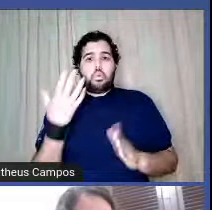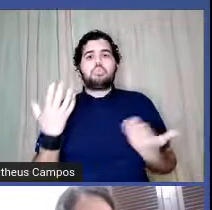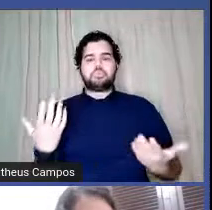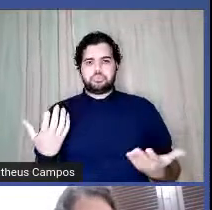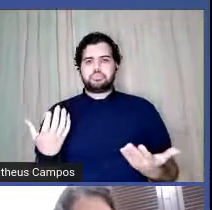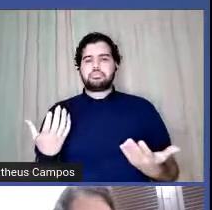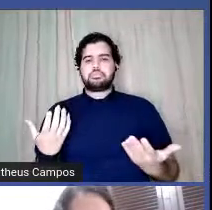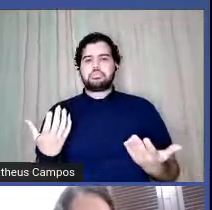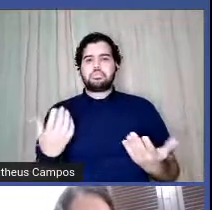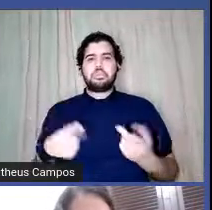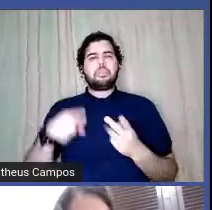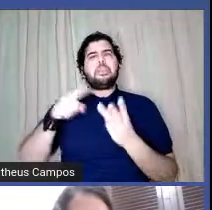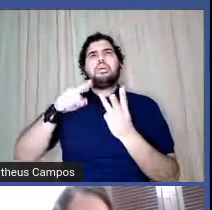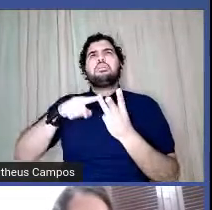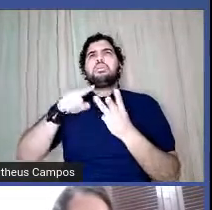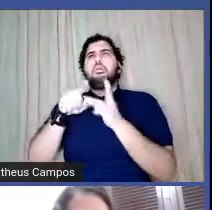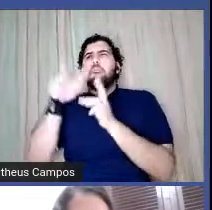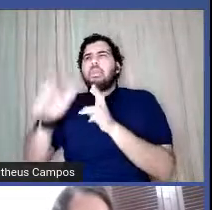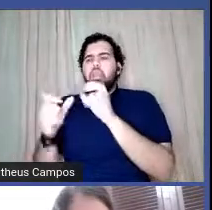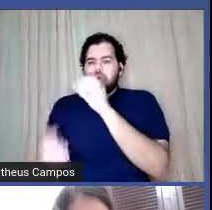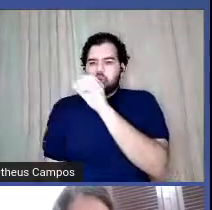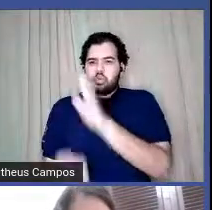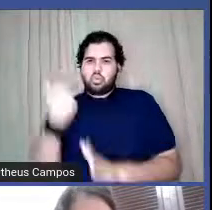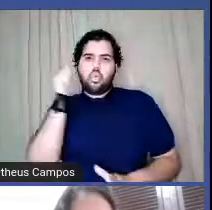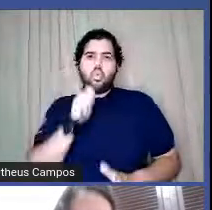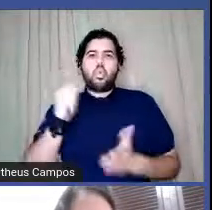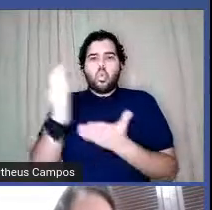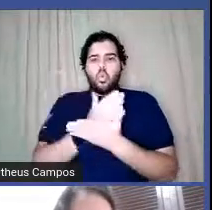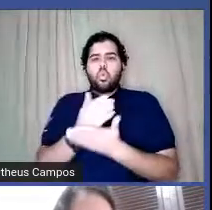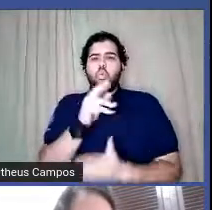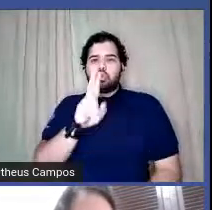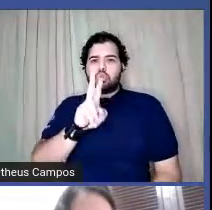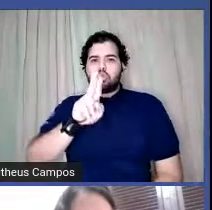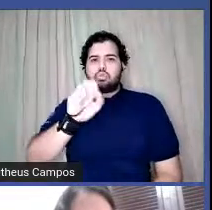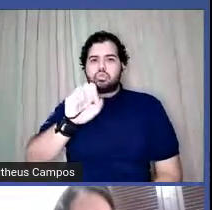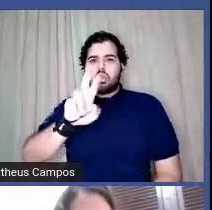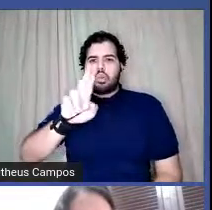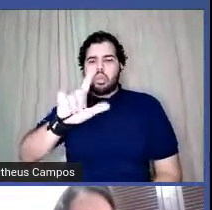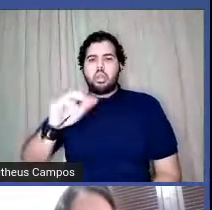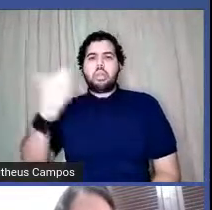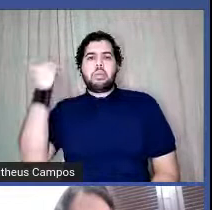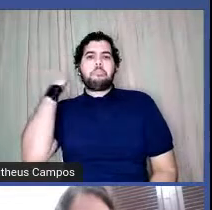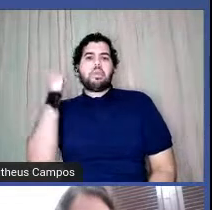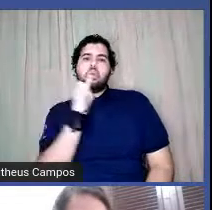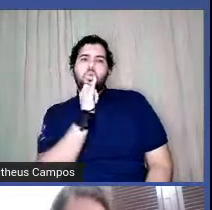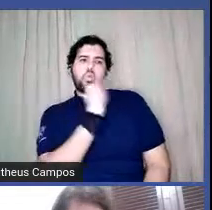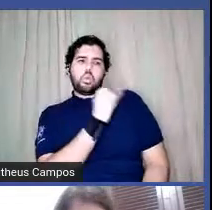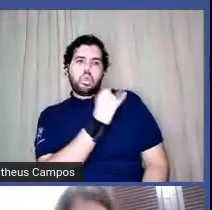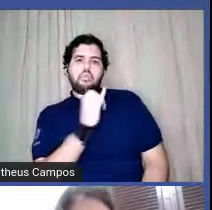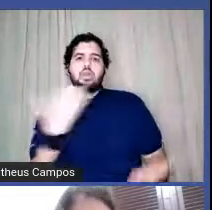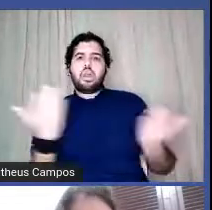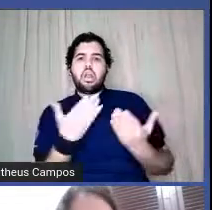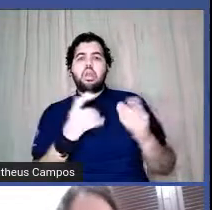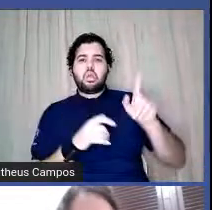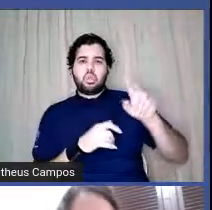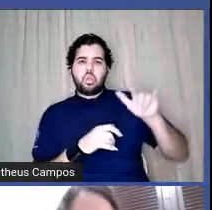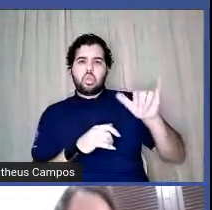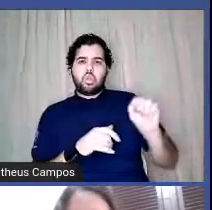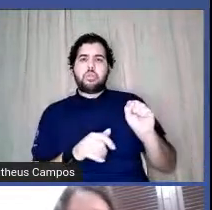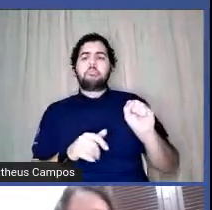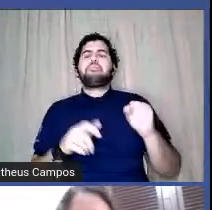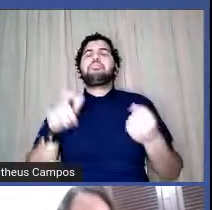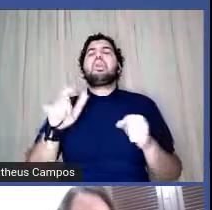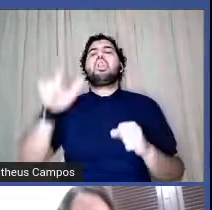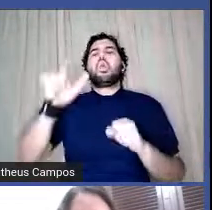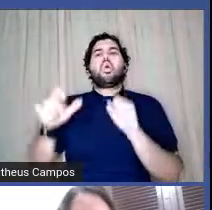Aquela autora daquele livro Úrsula, né? Que eu até estava comentando com a Laís hoje, a Maria Firmina dos...